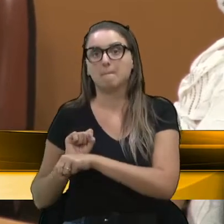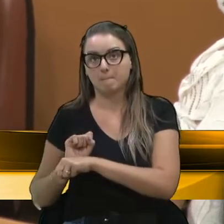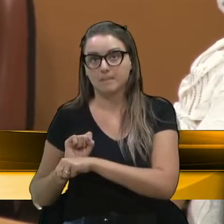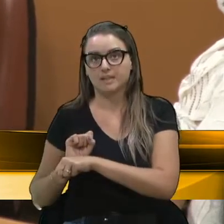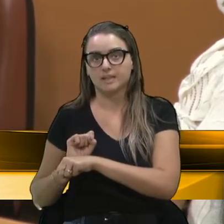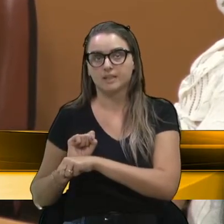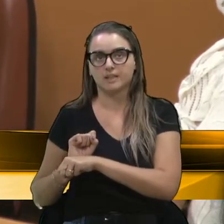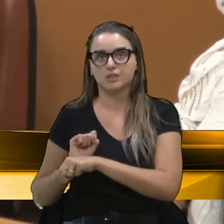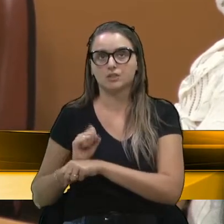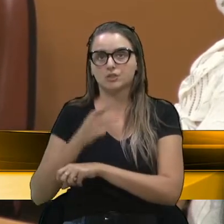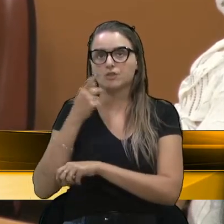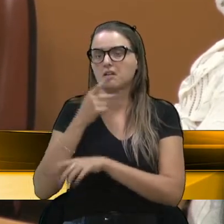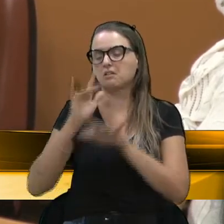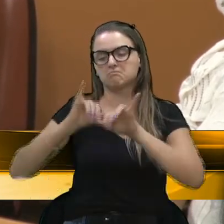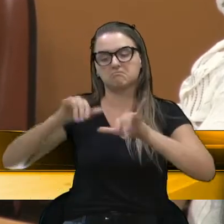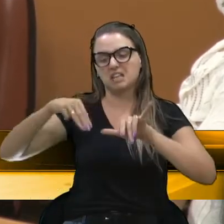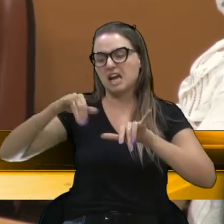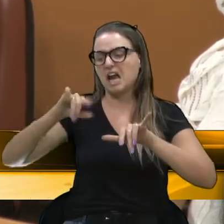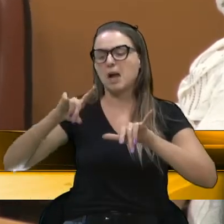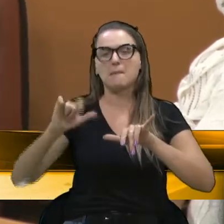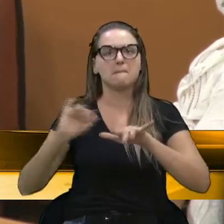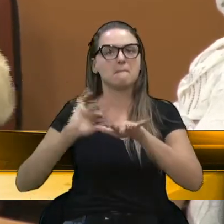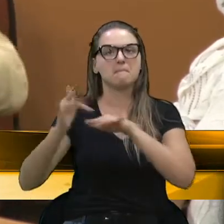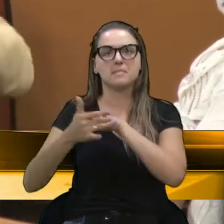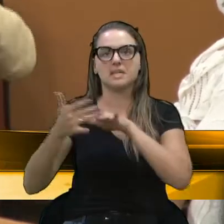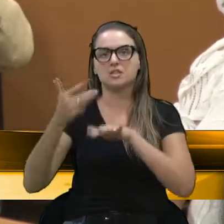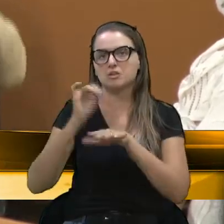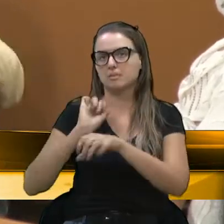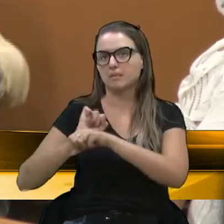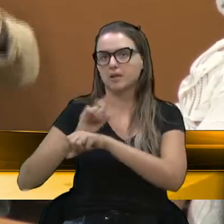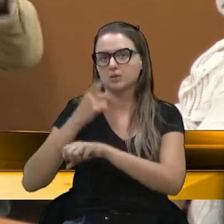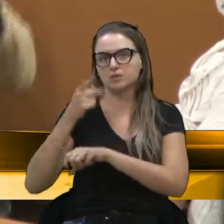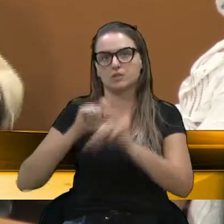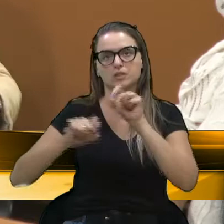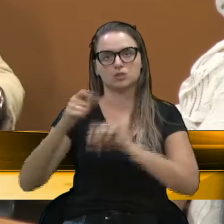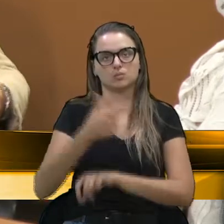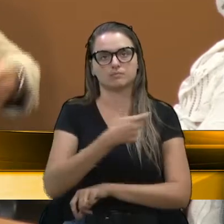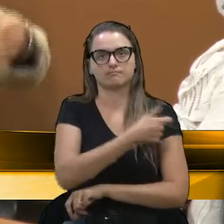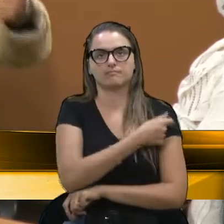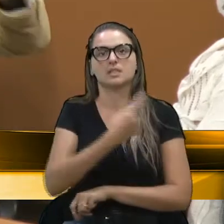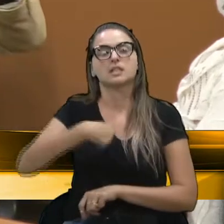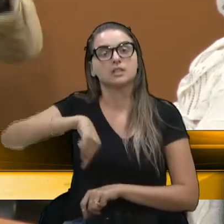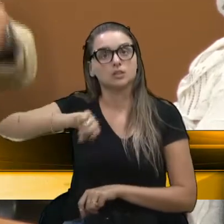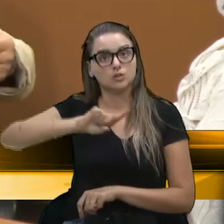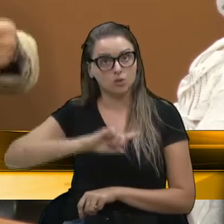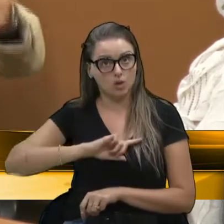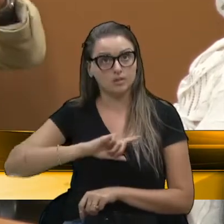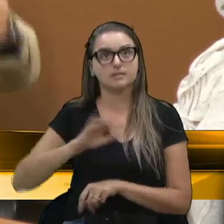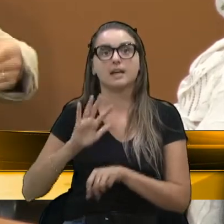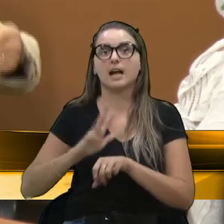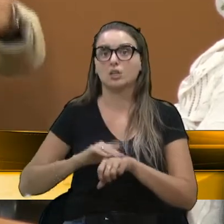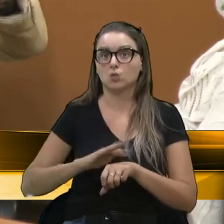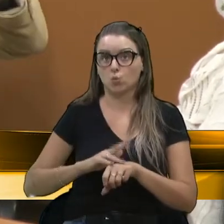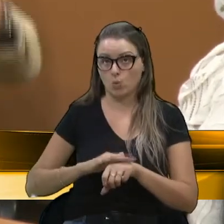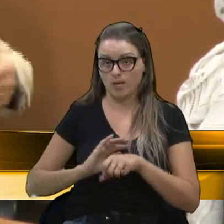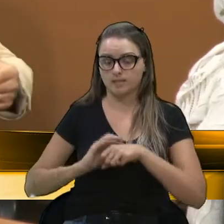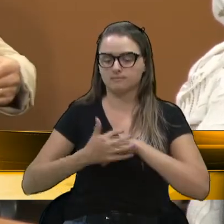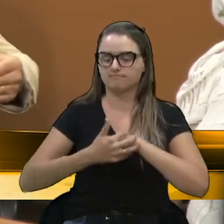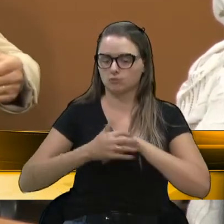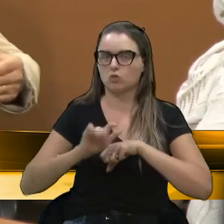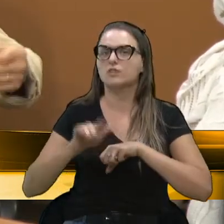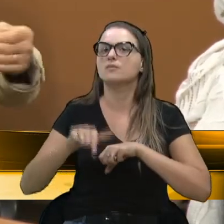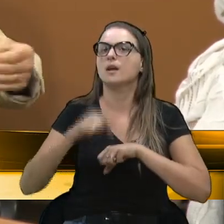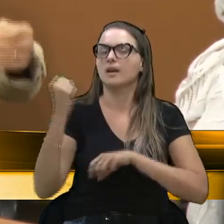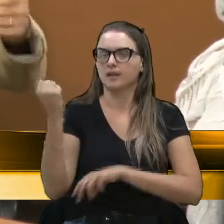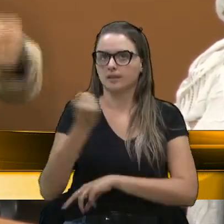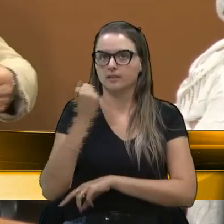falar, a imprensa como um todo parou de falar. Nós temos que ter, resumidamente, a doença da Covid é gravíssima.